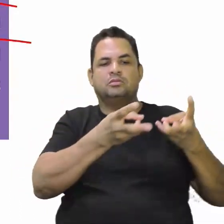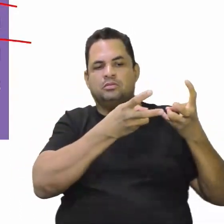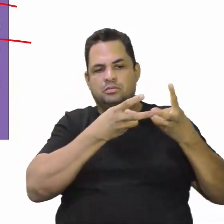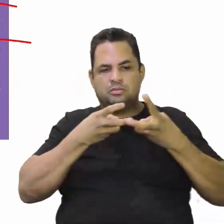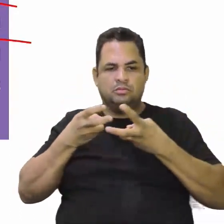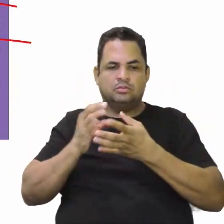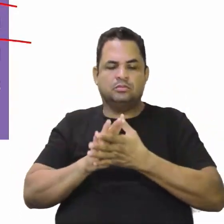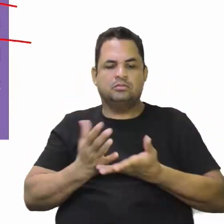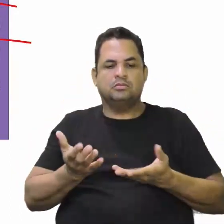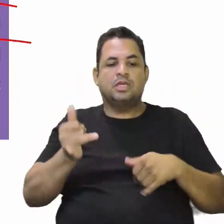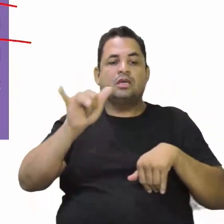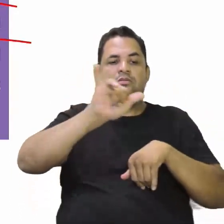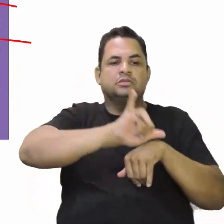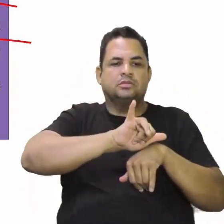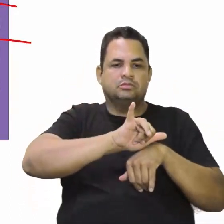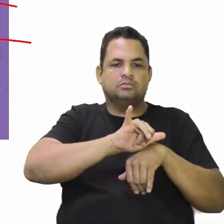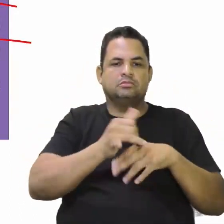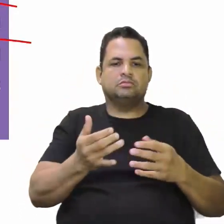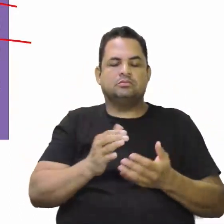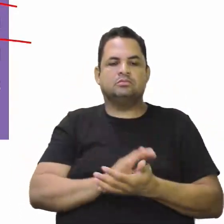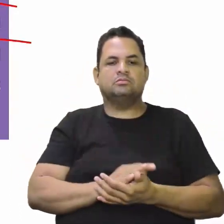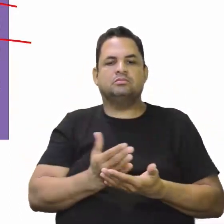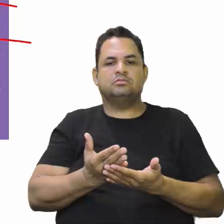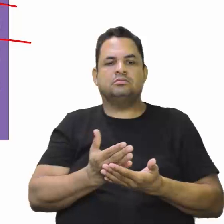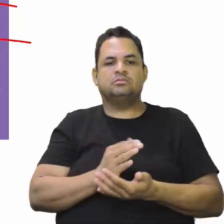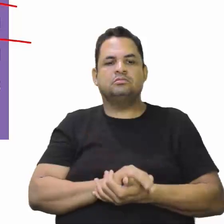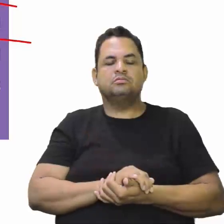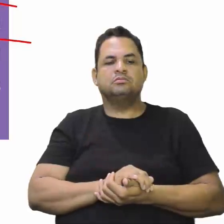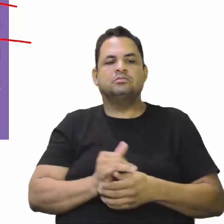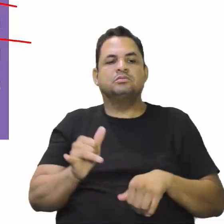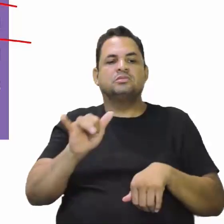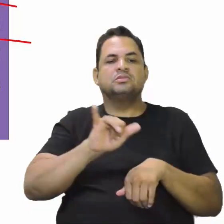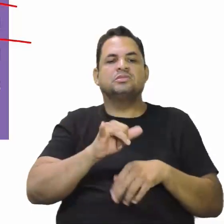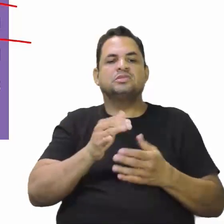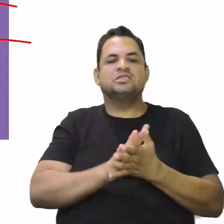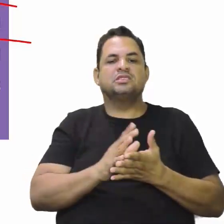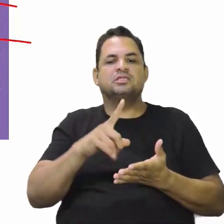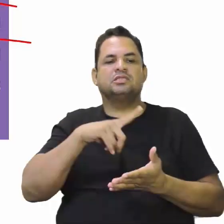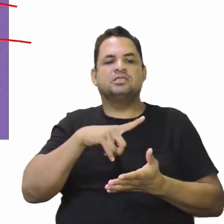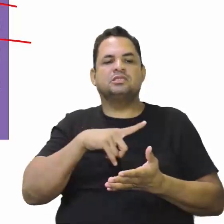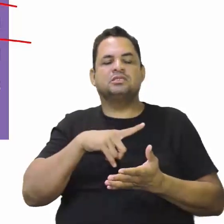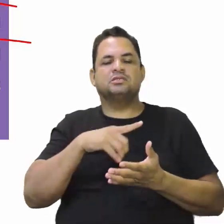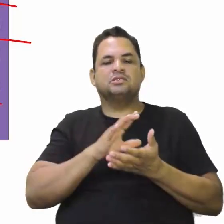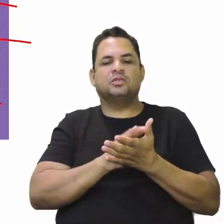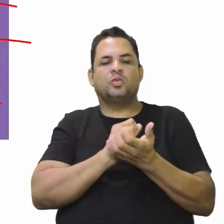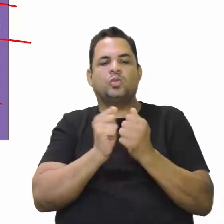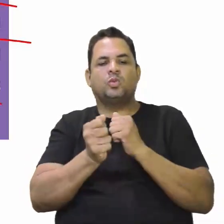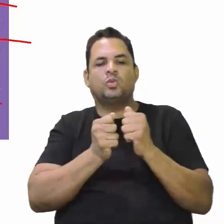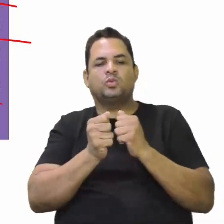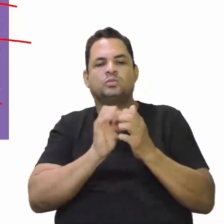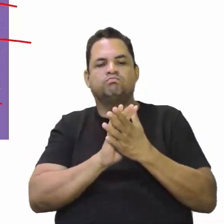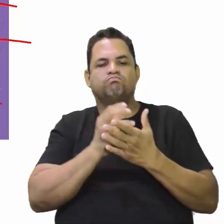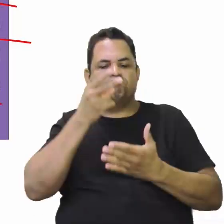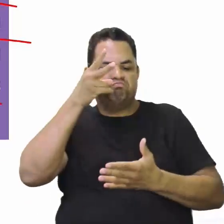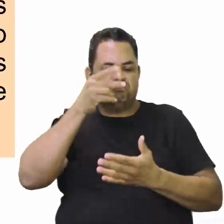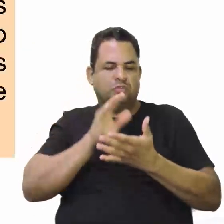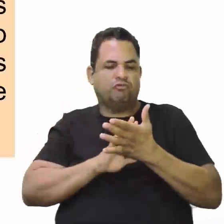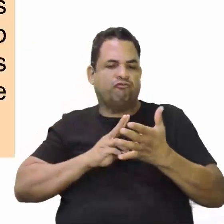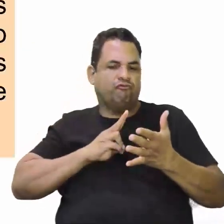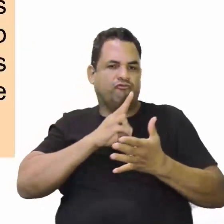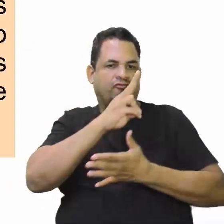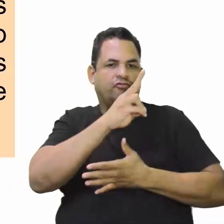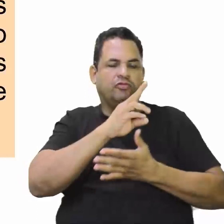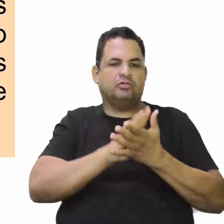por parte da metrópole. A metrópole, então, ela passa a exercer um controle mais rígido sobre o seu